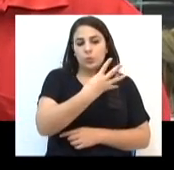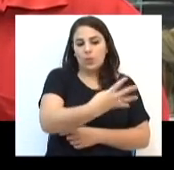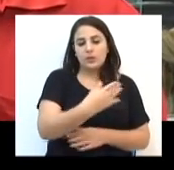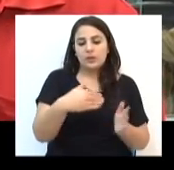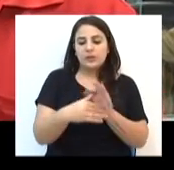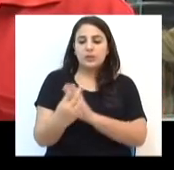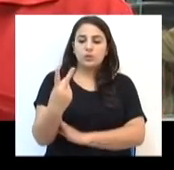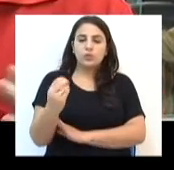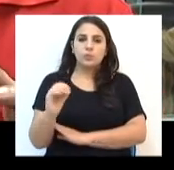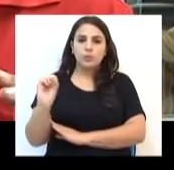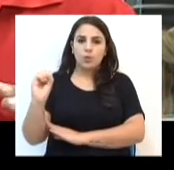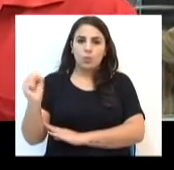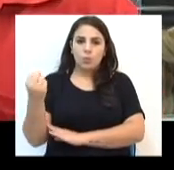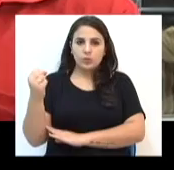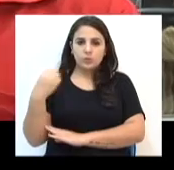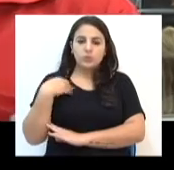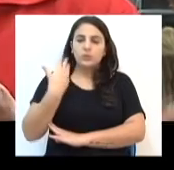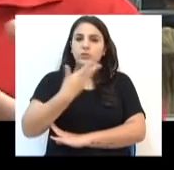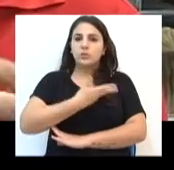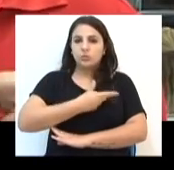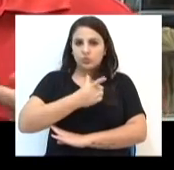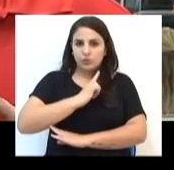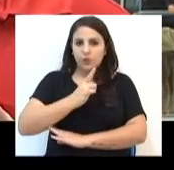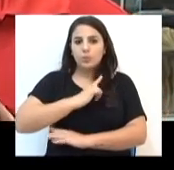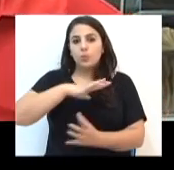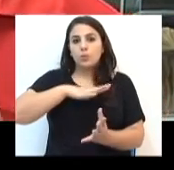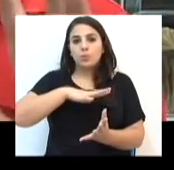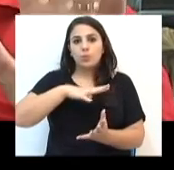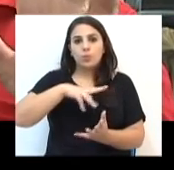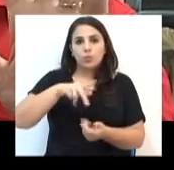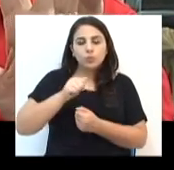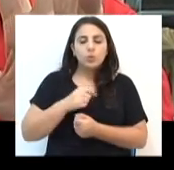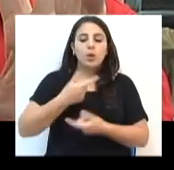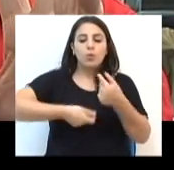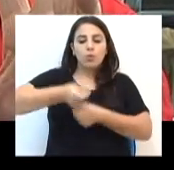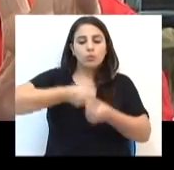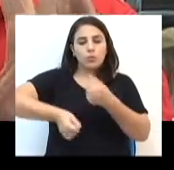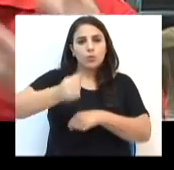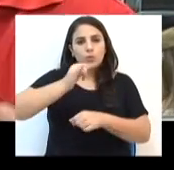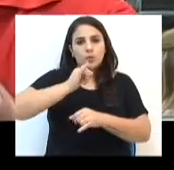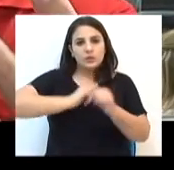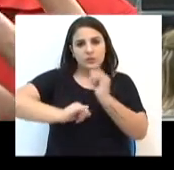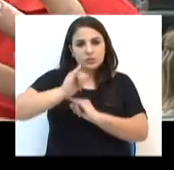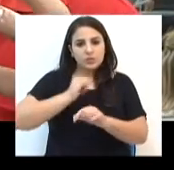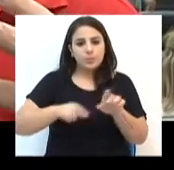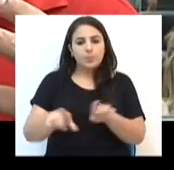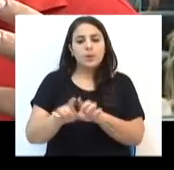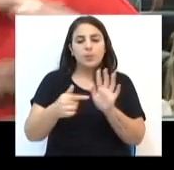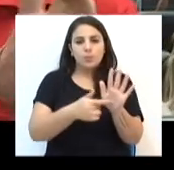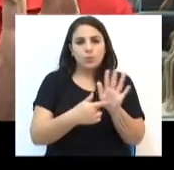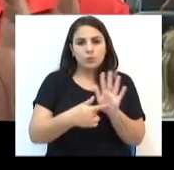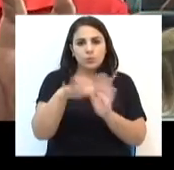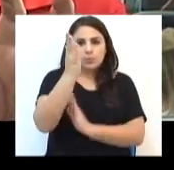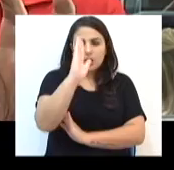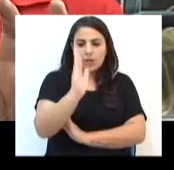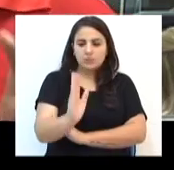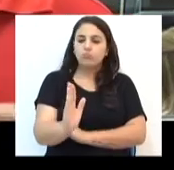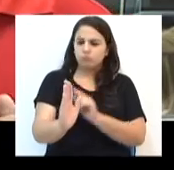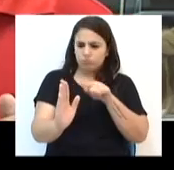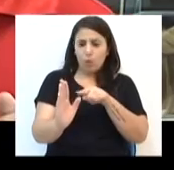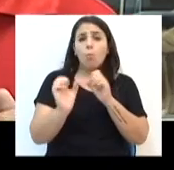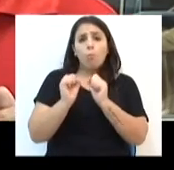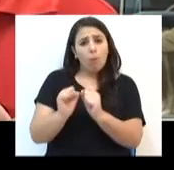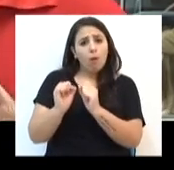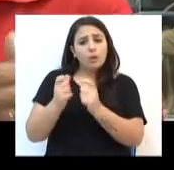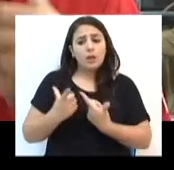2008, o que foi um boom econômico internacional? Isso sinalizou para o Brasil, o Brasil, tu